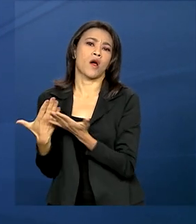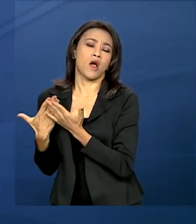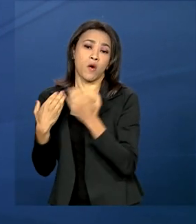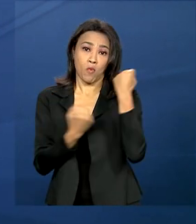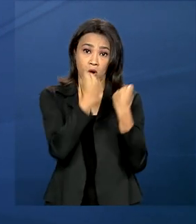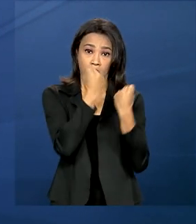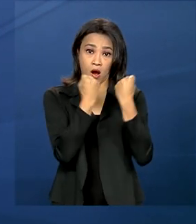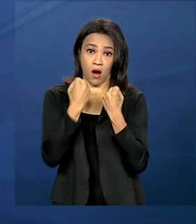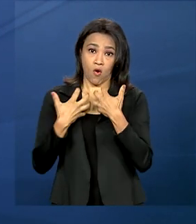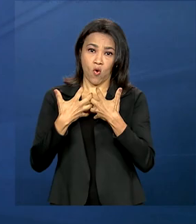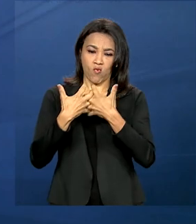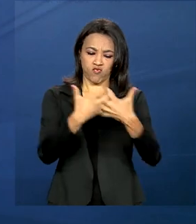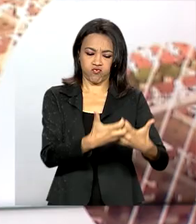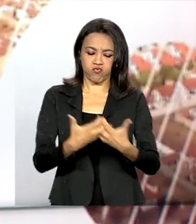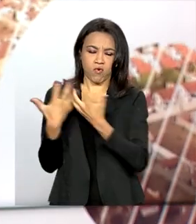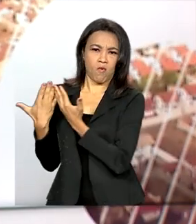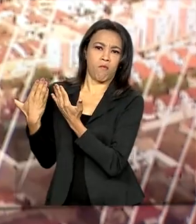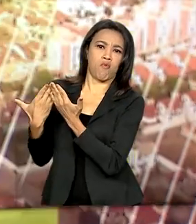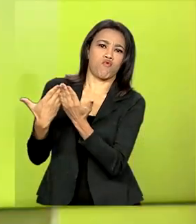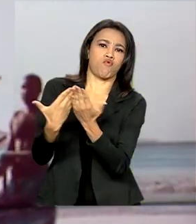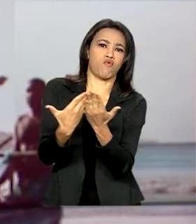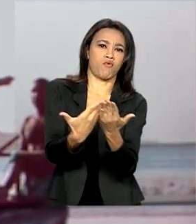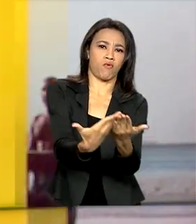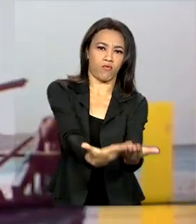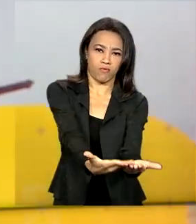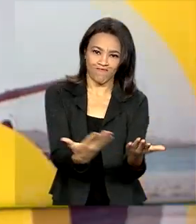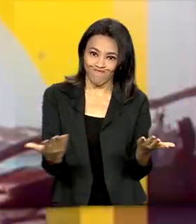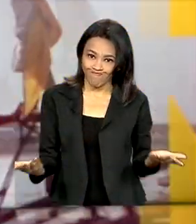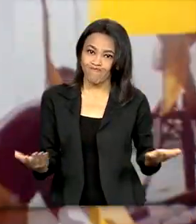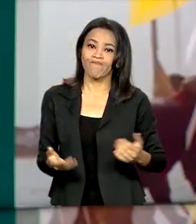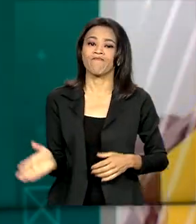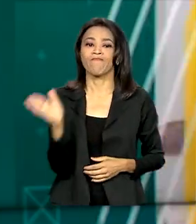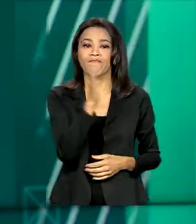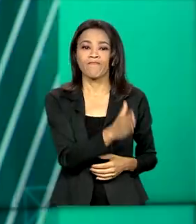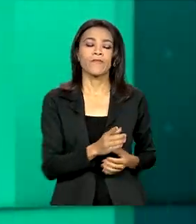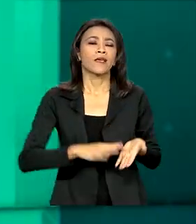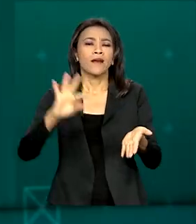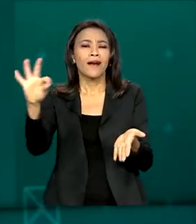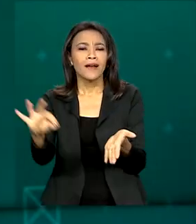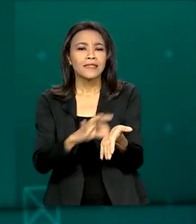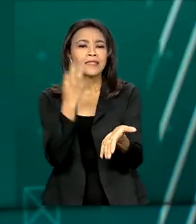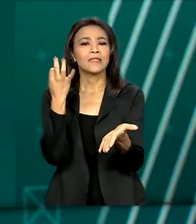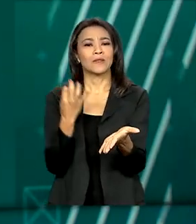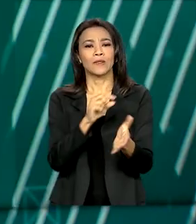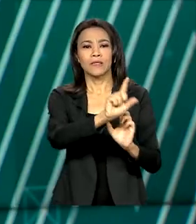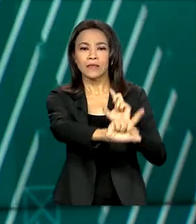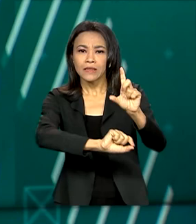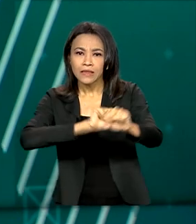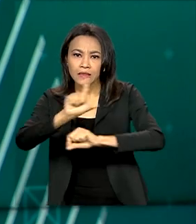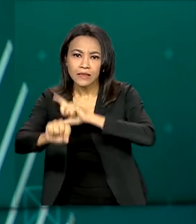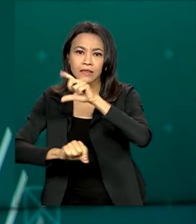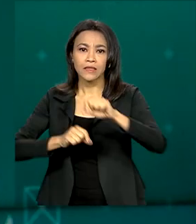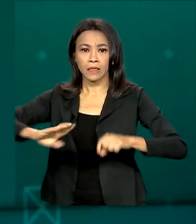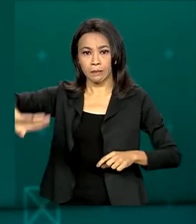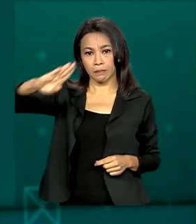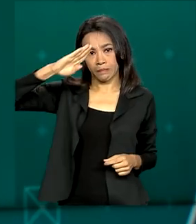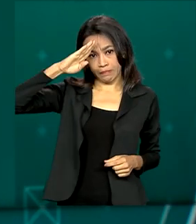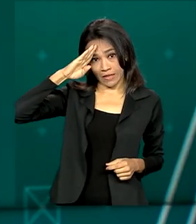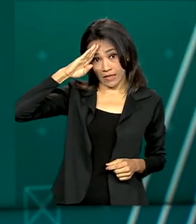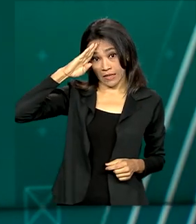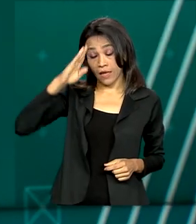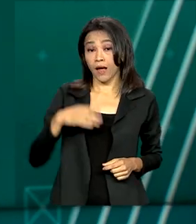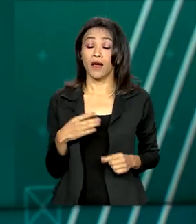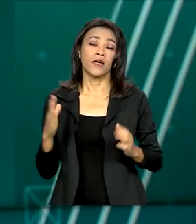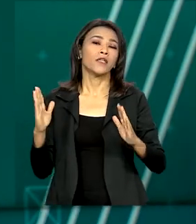uma carreta, um bitrem. As inscrições para o processo seletivo para o Serviço Militar Voluntário de Oficiais